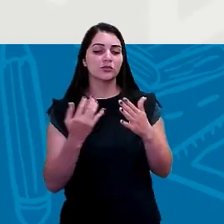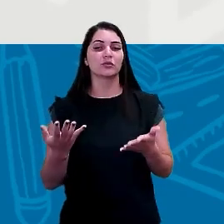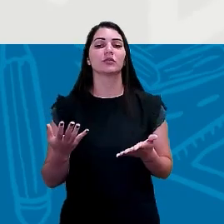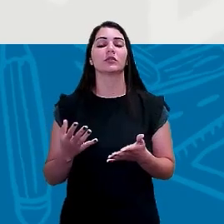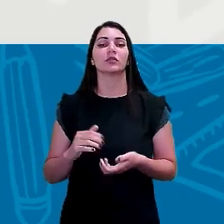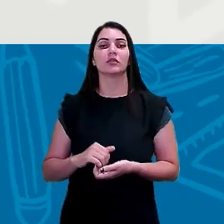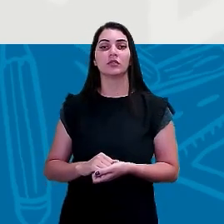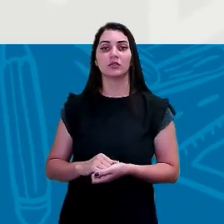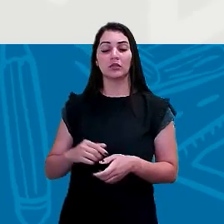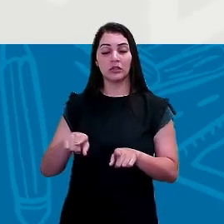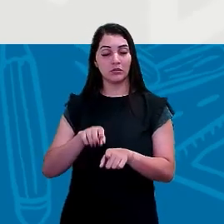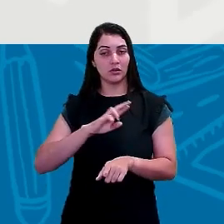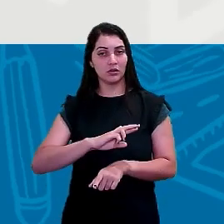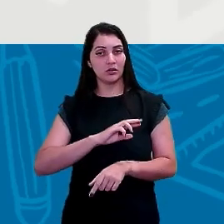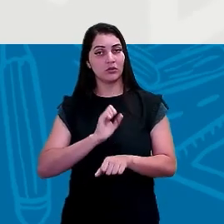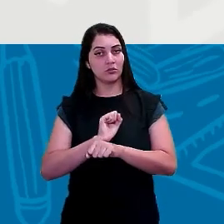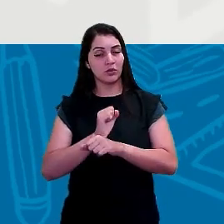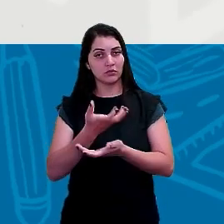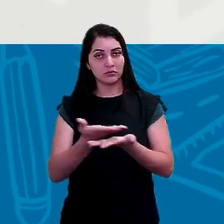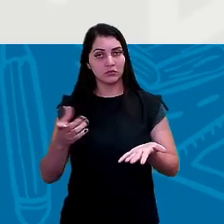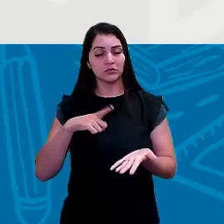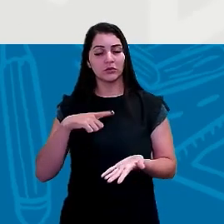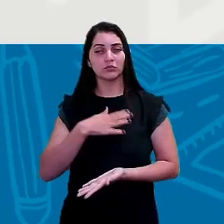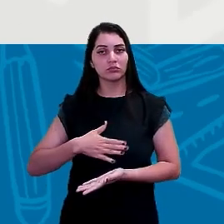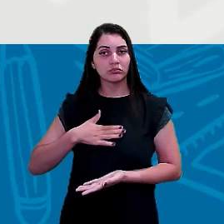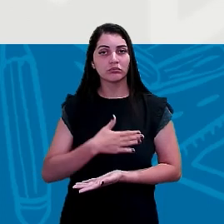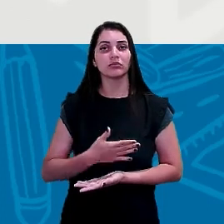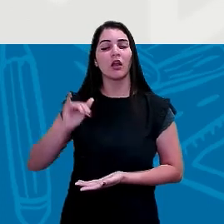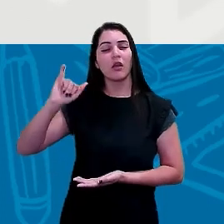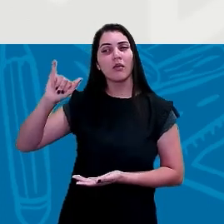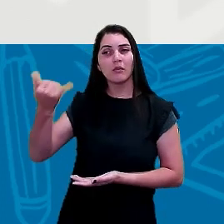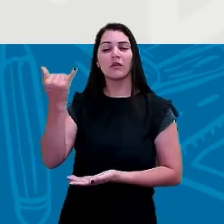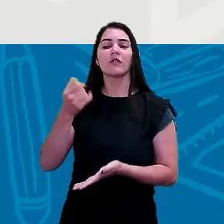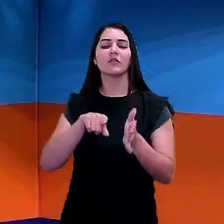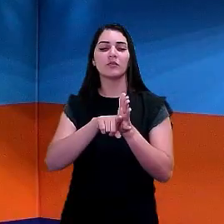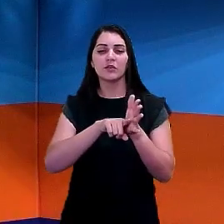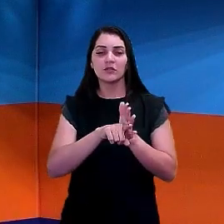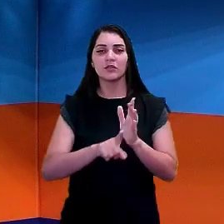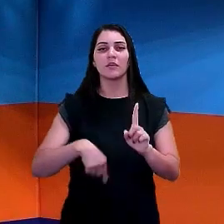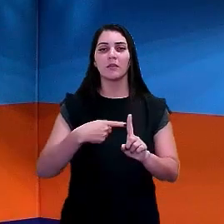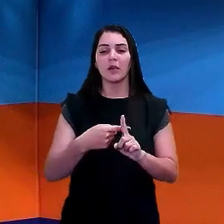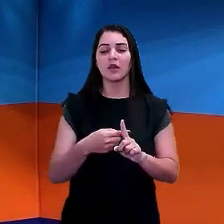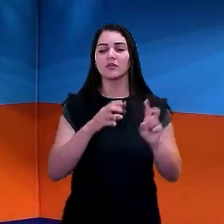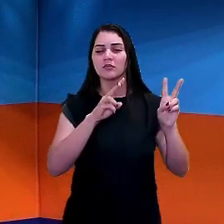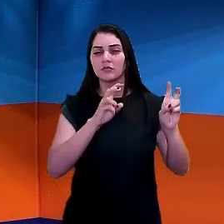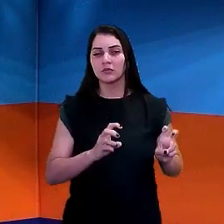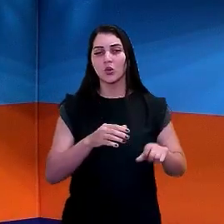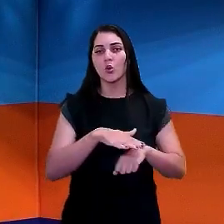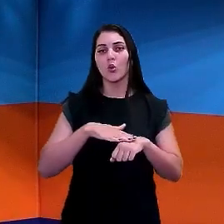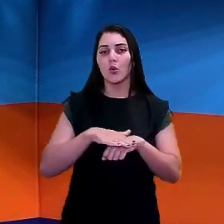sobre um pouquinho da religião. eu espero que vocês tenham gostado, aproveito para pesquisar um pouquinho mais sobre o assunto, conversa com seu professor,